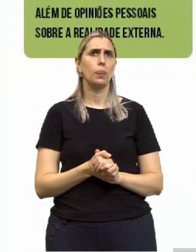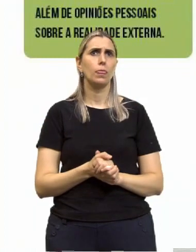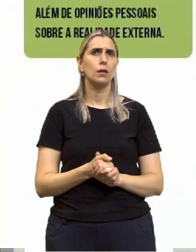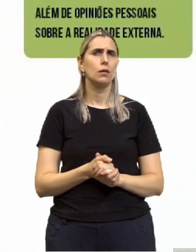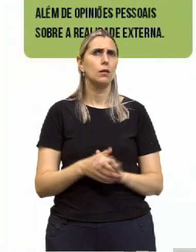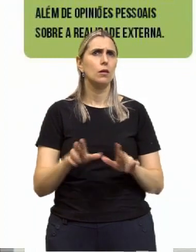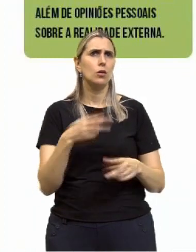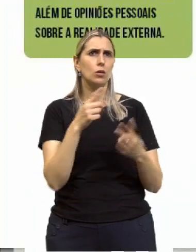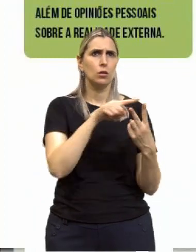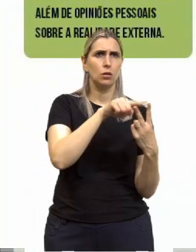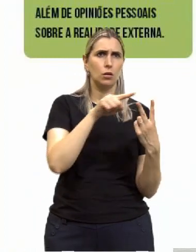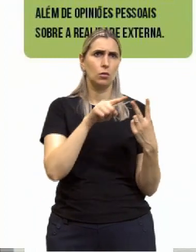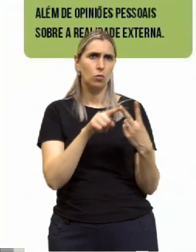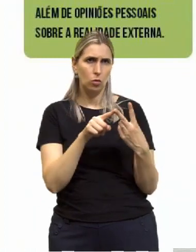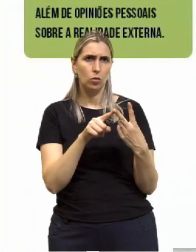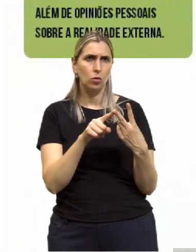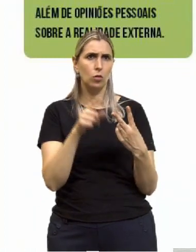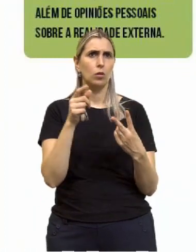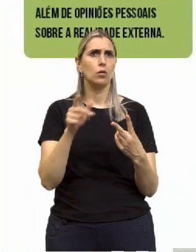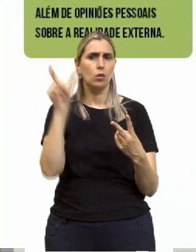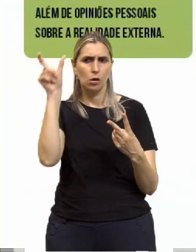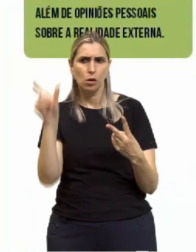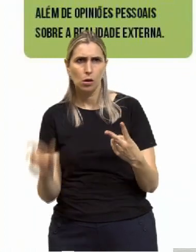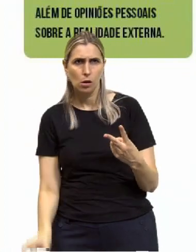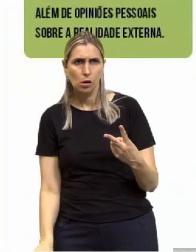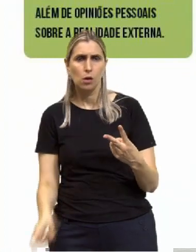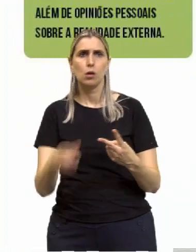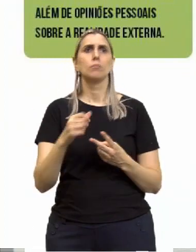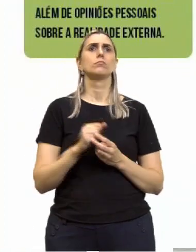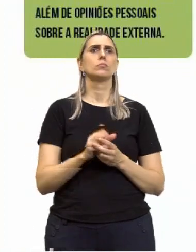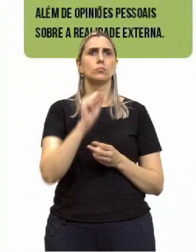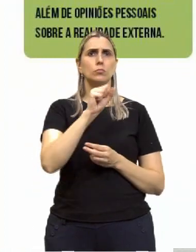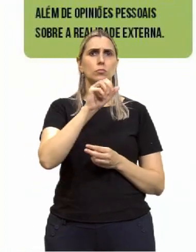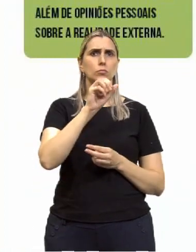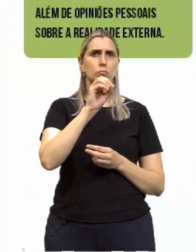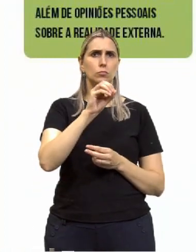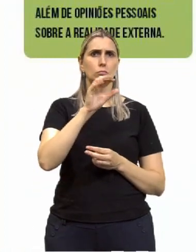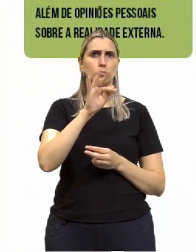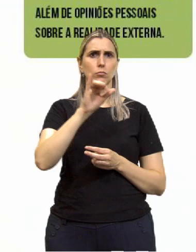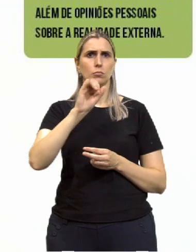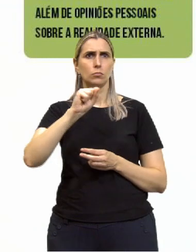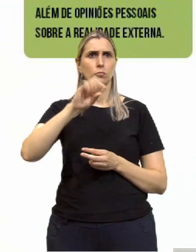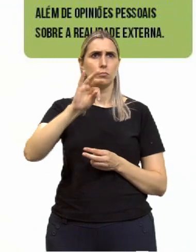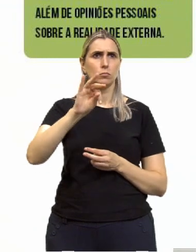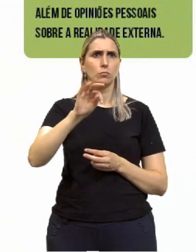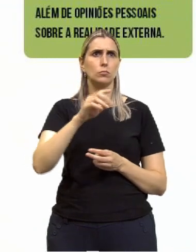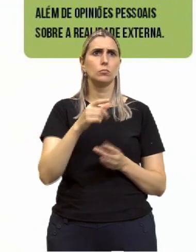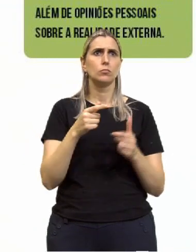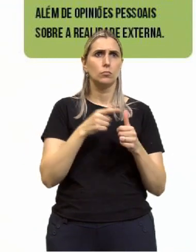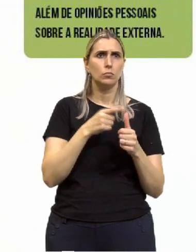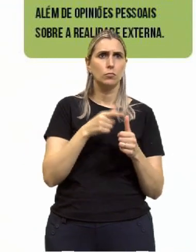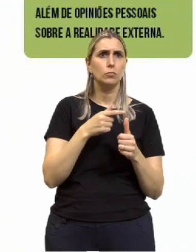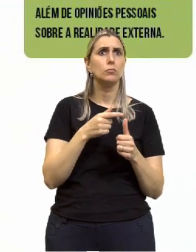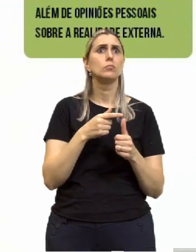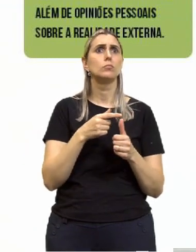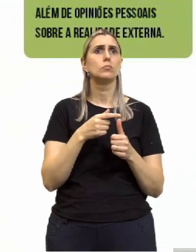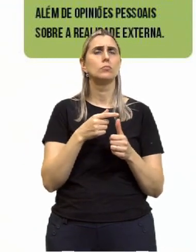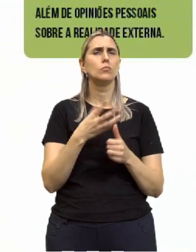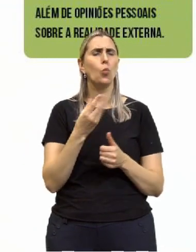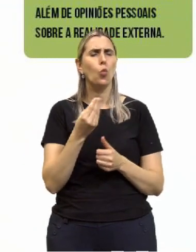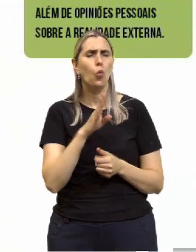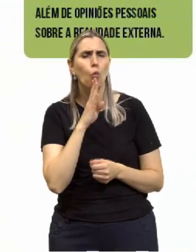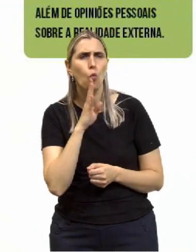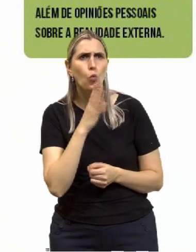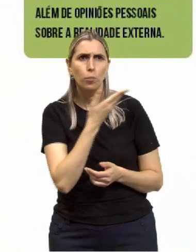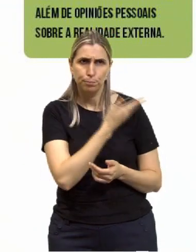vamos pegar dois pensadores aqui, que são os sofistas, os expoentes aqui da filosofia, sofistas, já somos muito